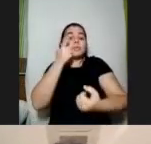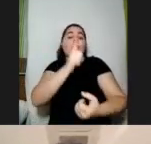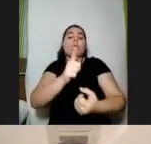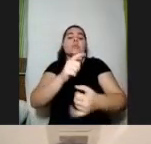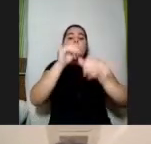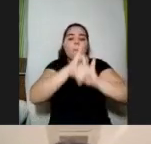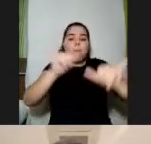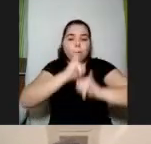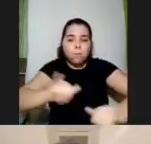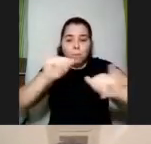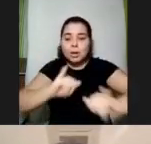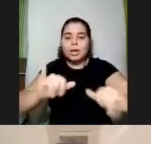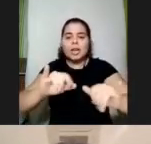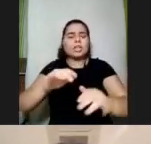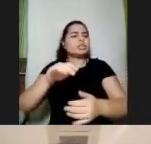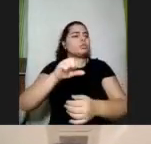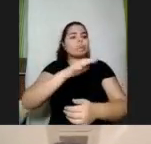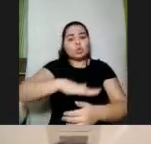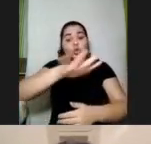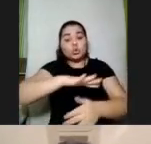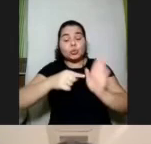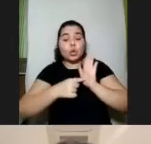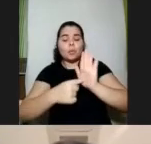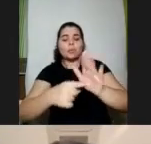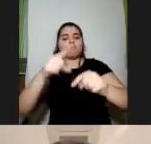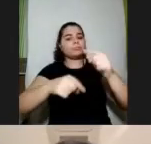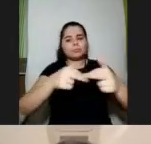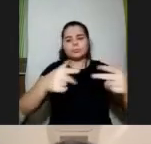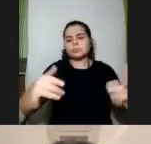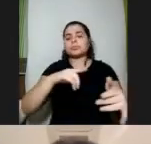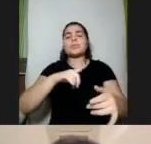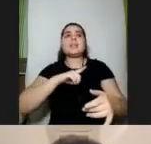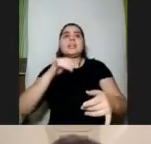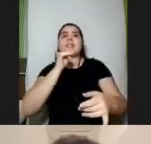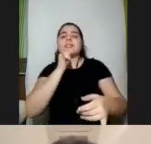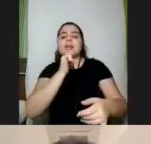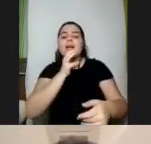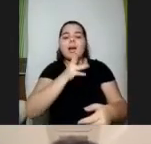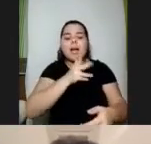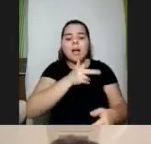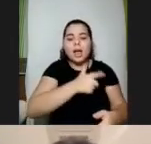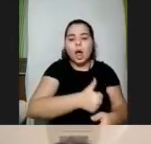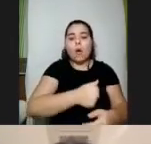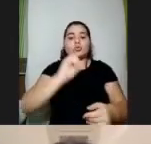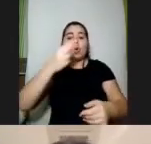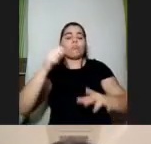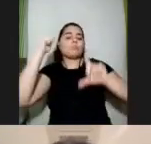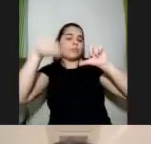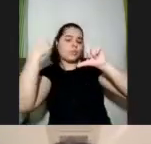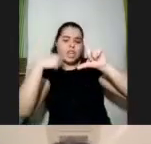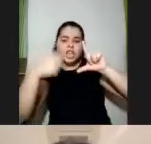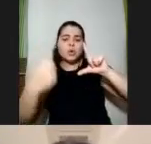mostro o material tanto o que tem audiodescrição com videozinho então é